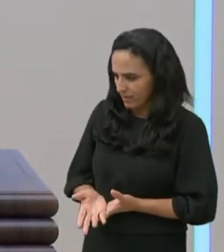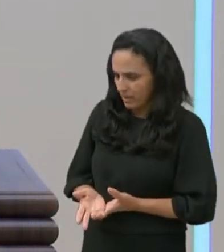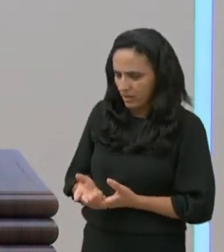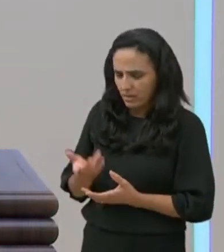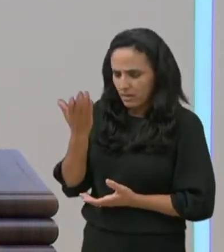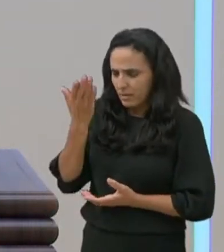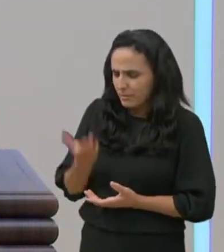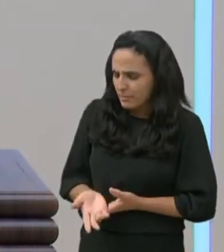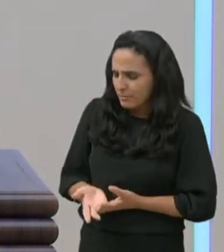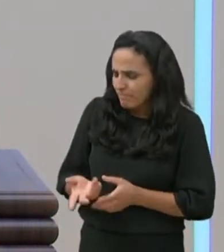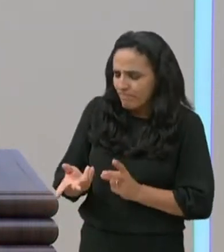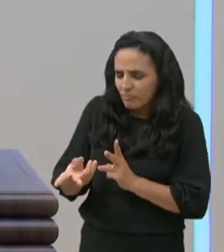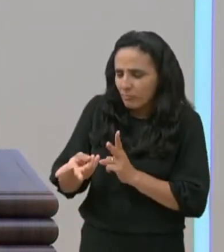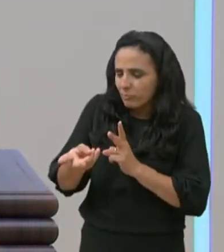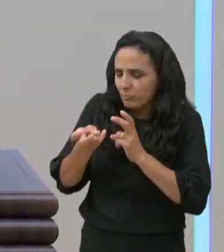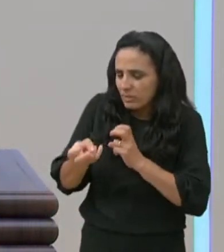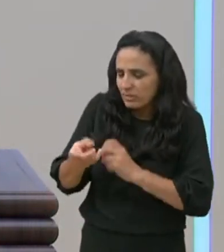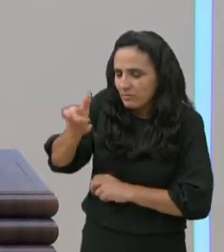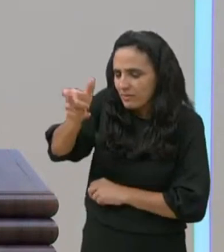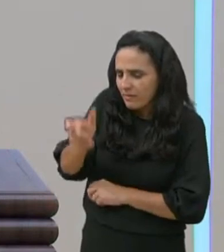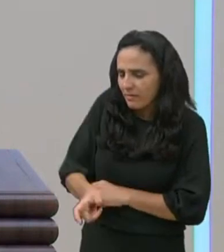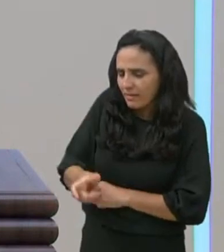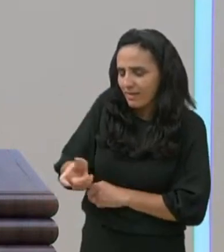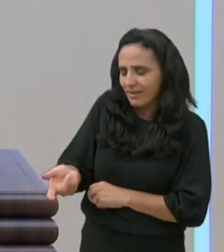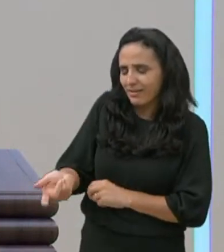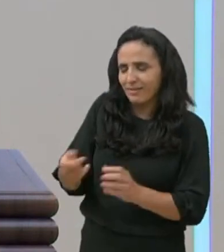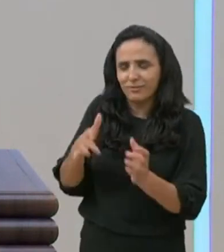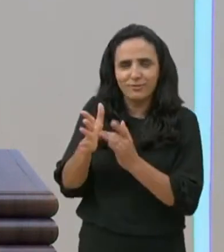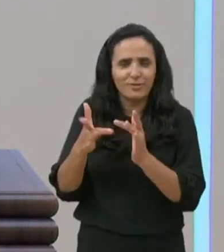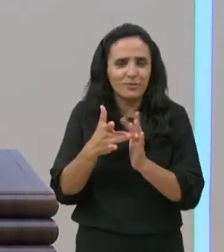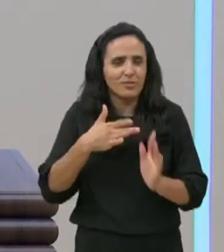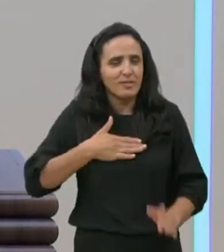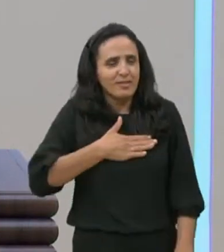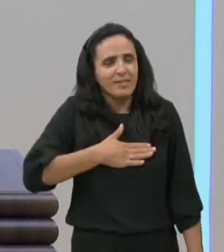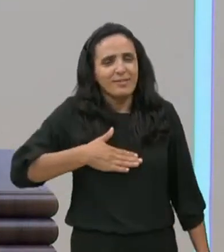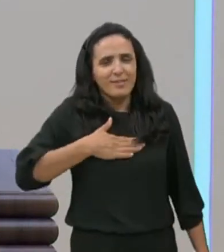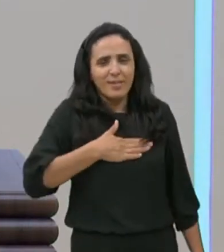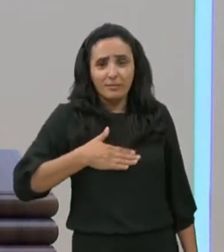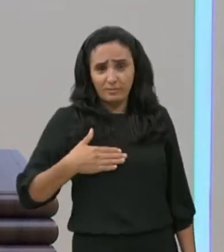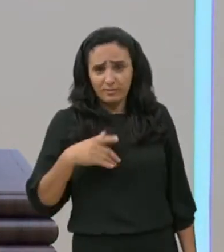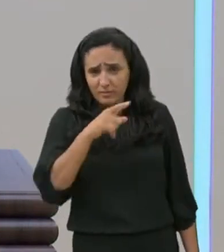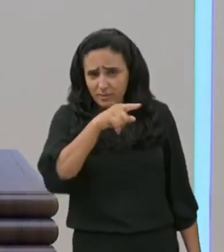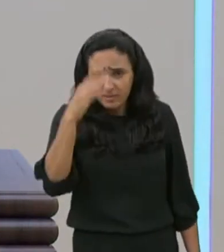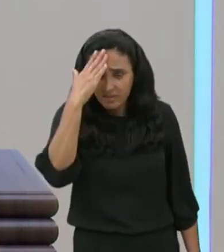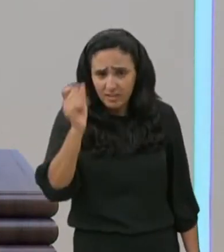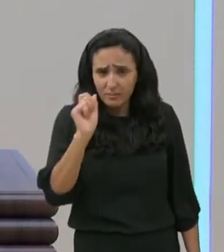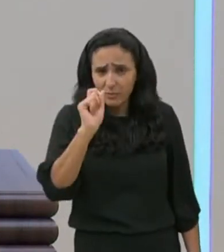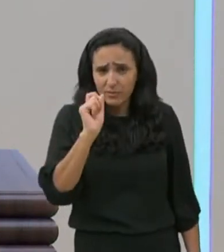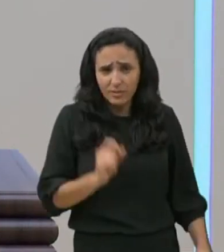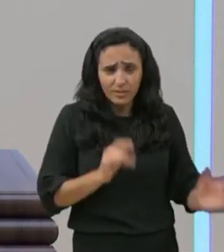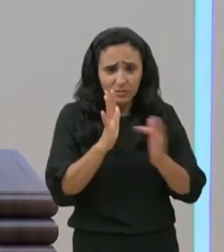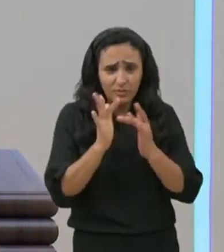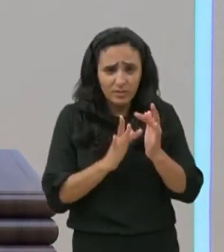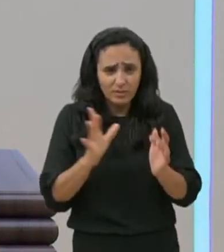humildade, demonstra simplicidade, e Jesus gosta disso, sabe o que é que Jesus gosta? É de humildade,